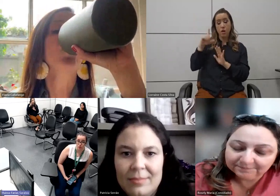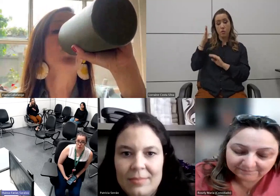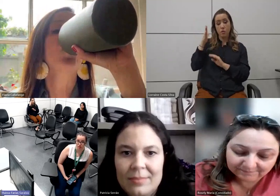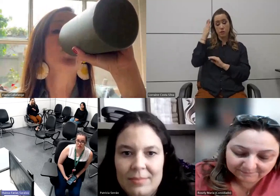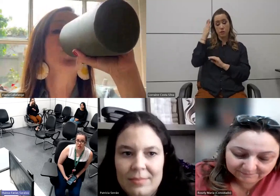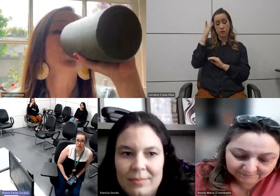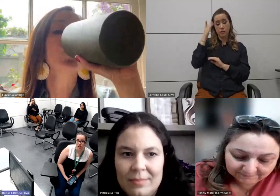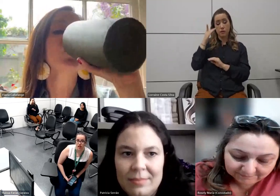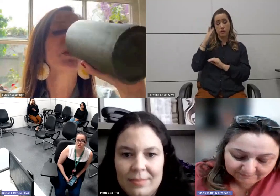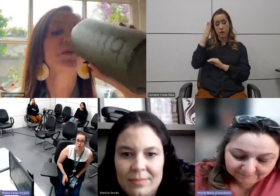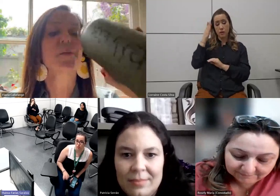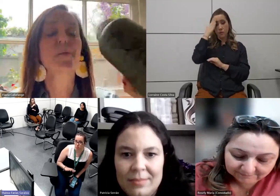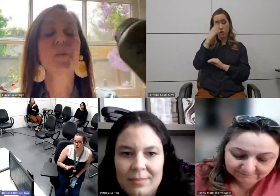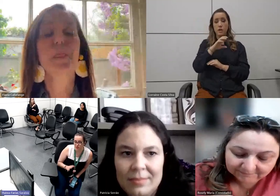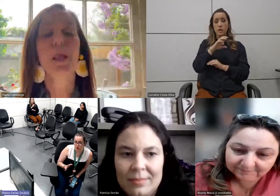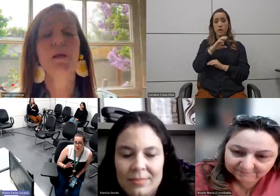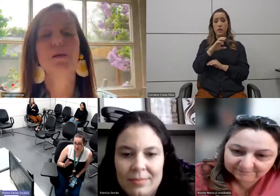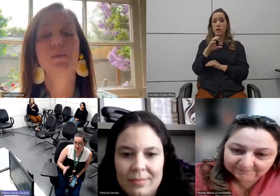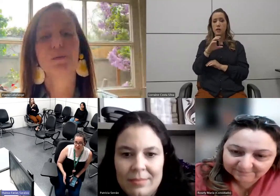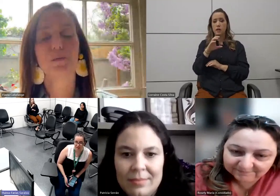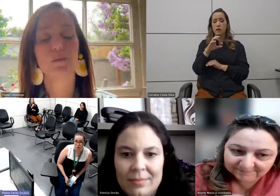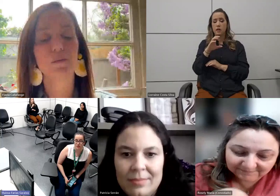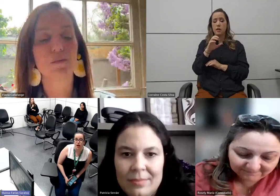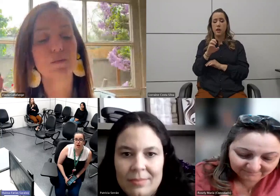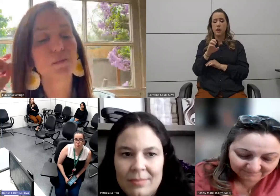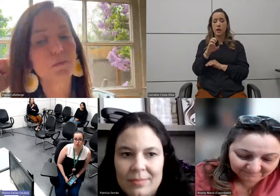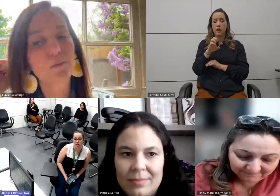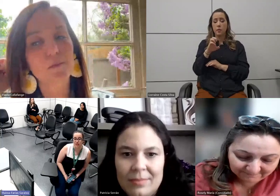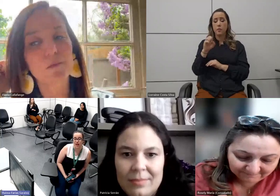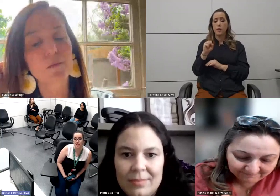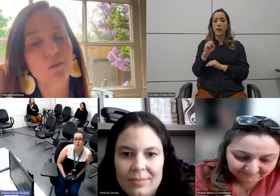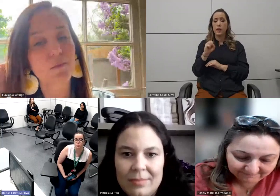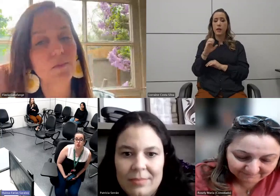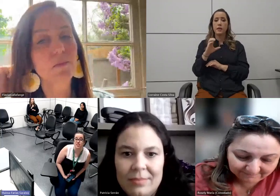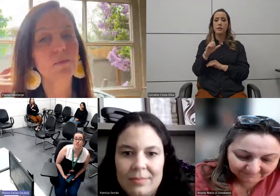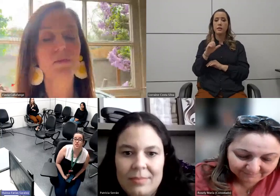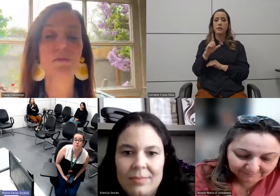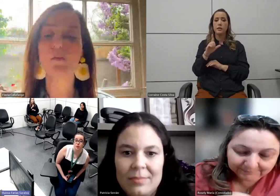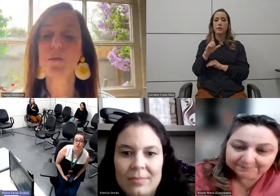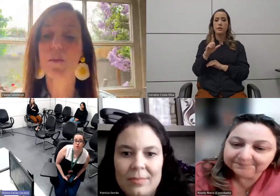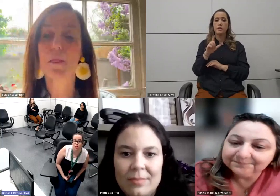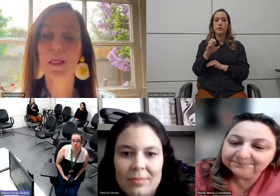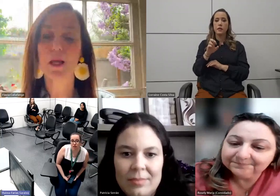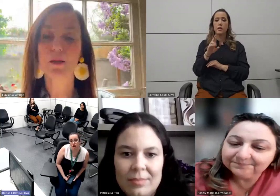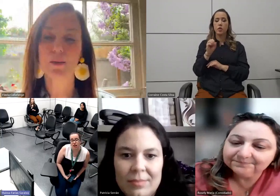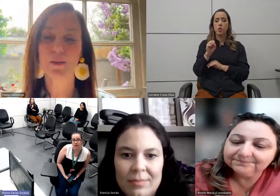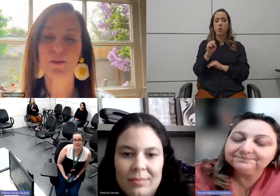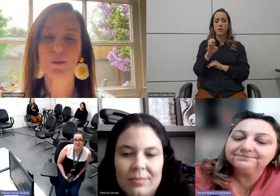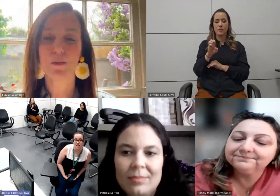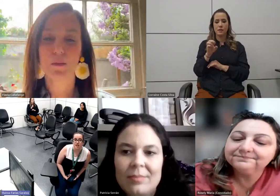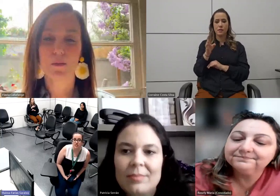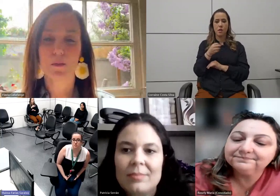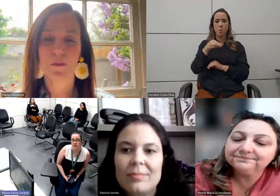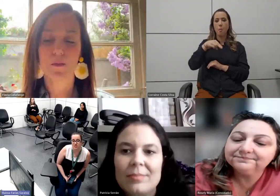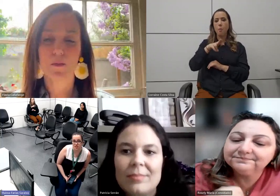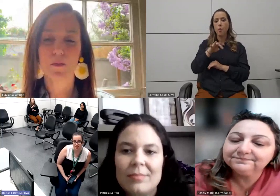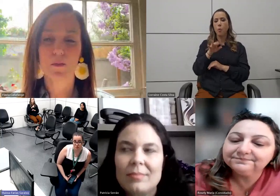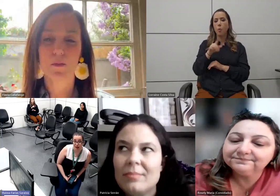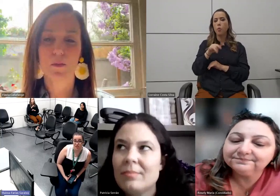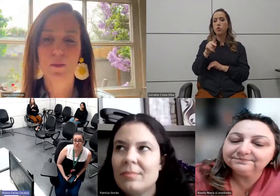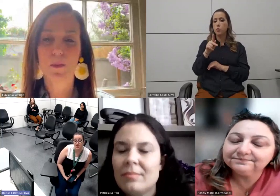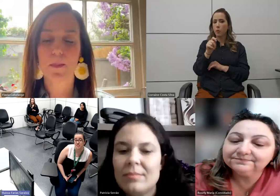esclerose múltipla. Foi mais ou menos na mesma época. E aí, muita gente me mandou essa